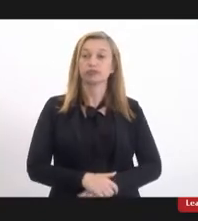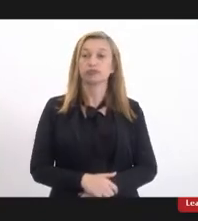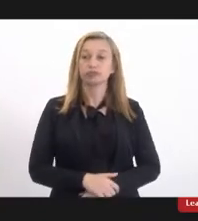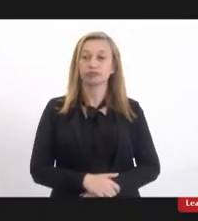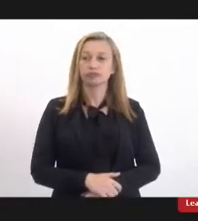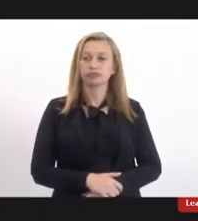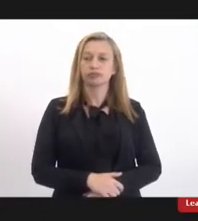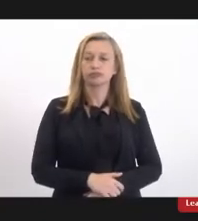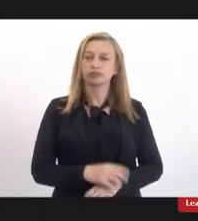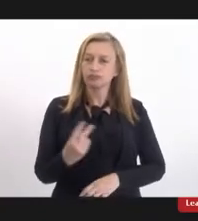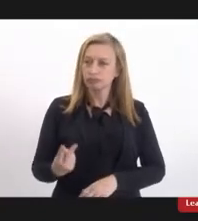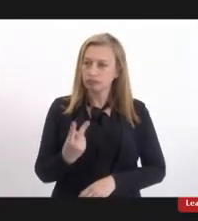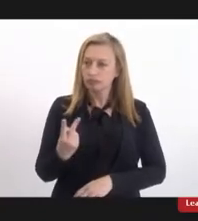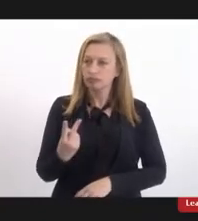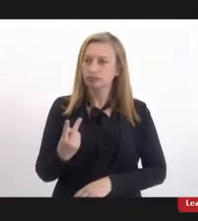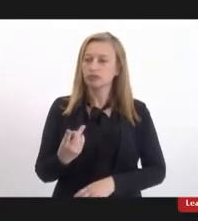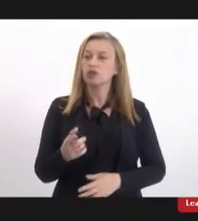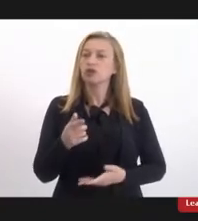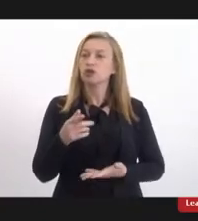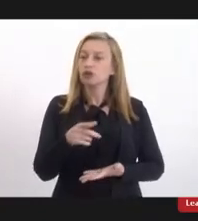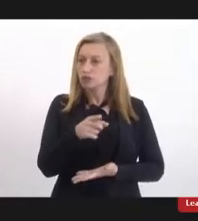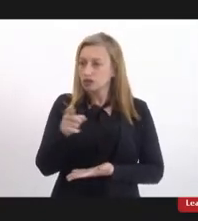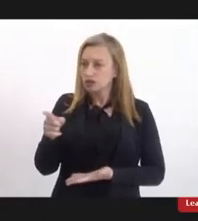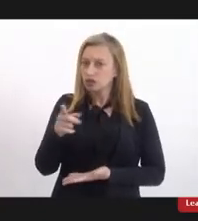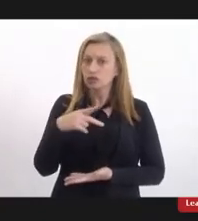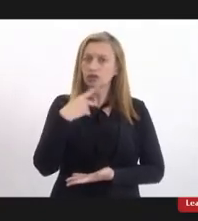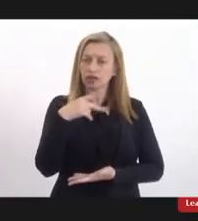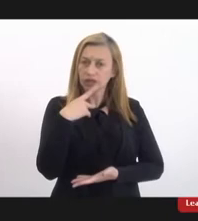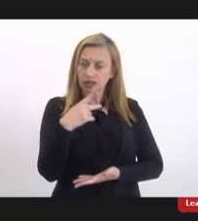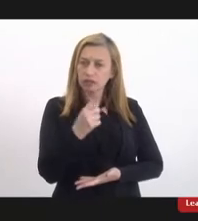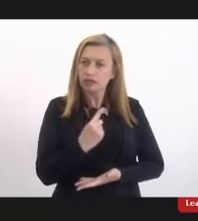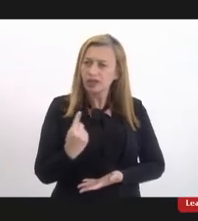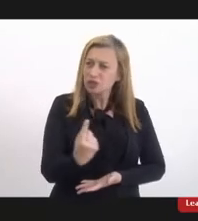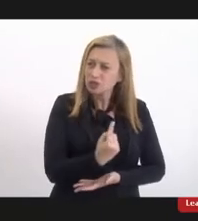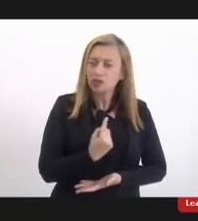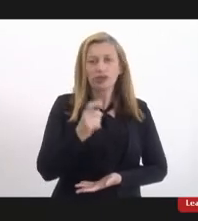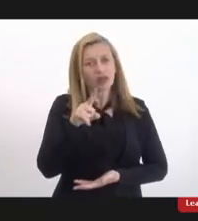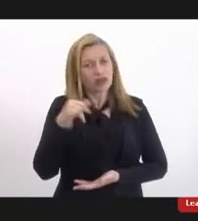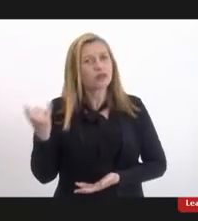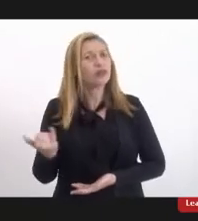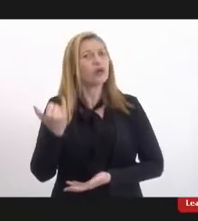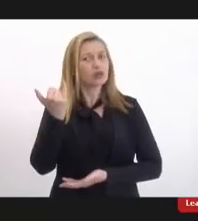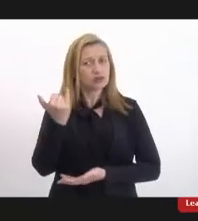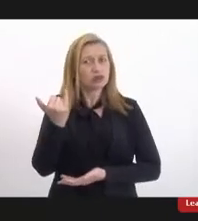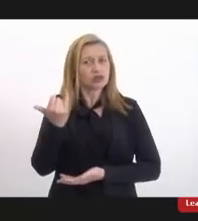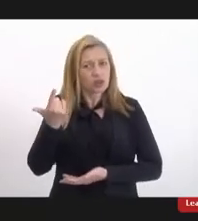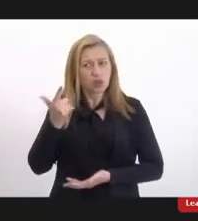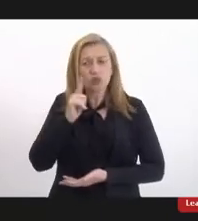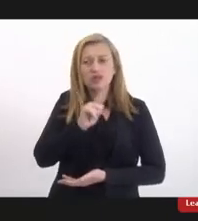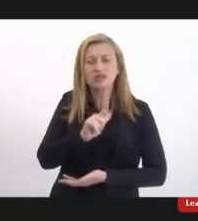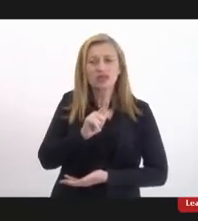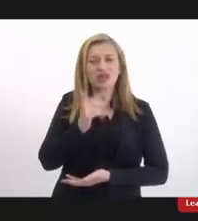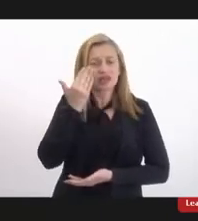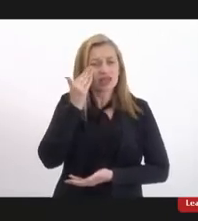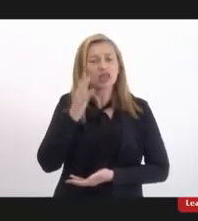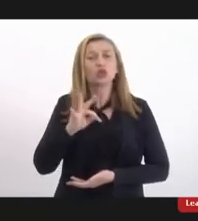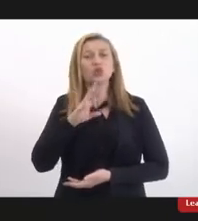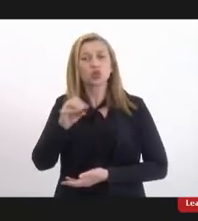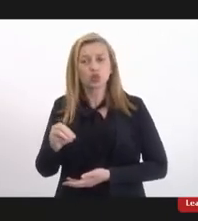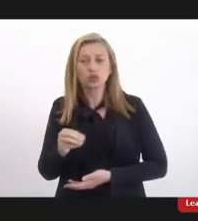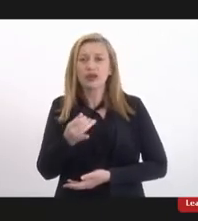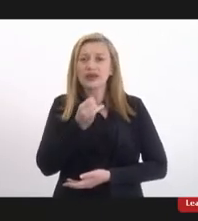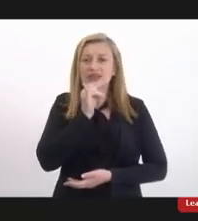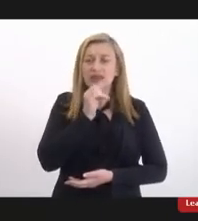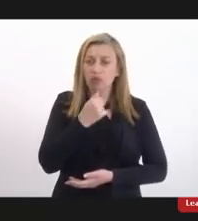essa parte o que vocês estão trazendo para a gente é muito importante que a gente consiga traduzir isso por